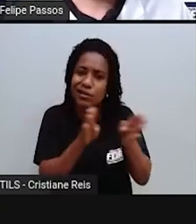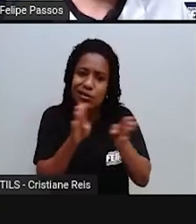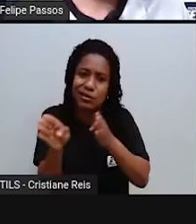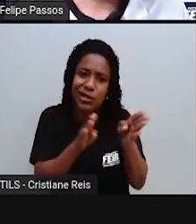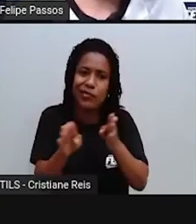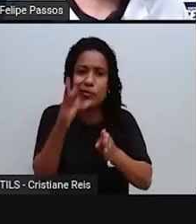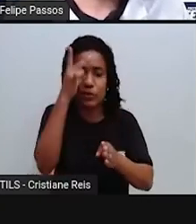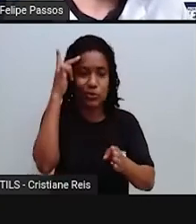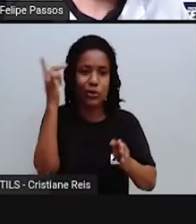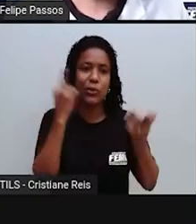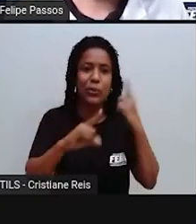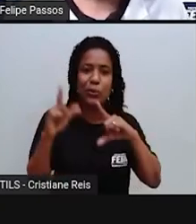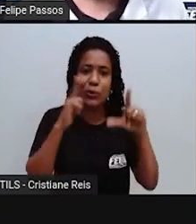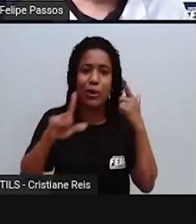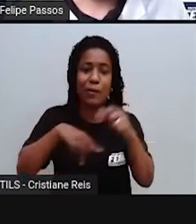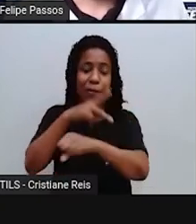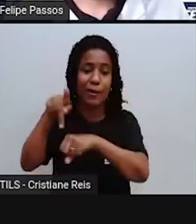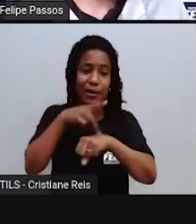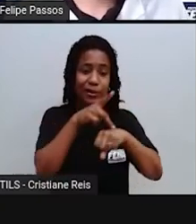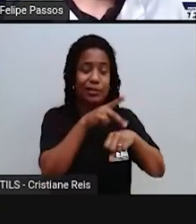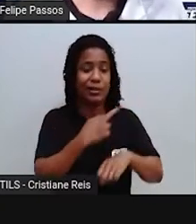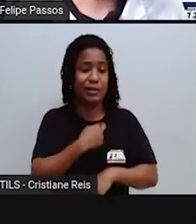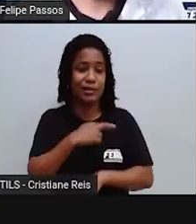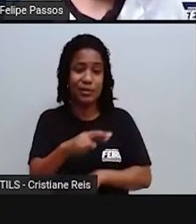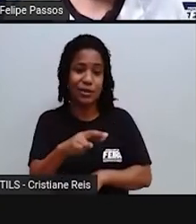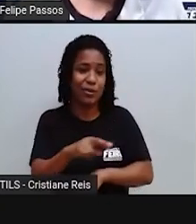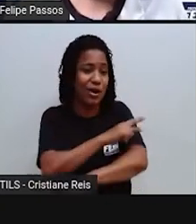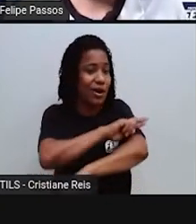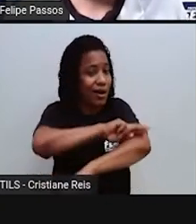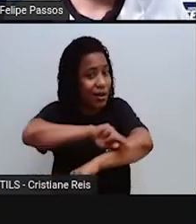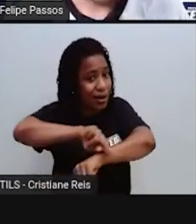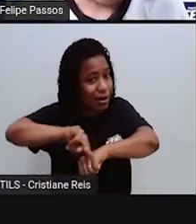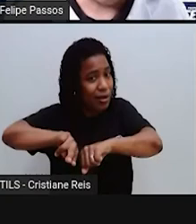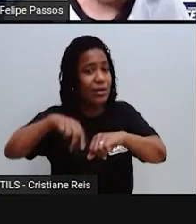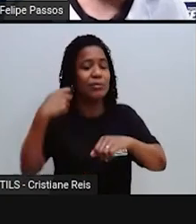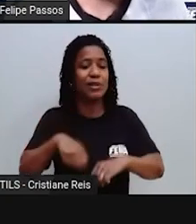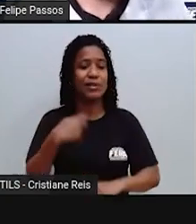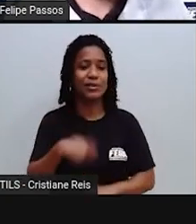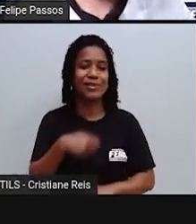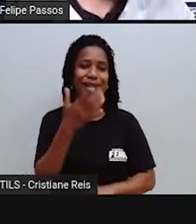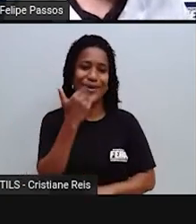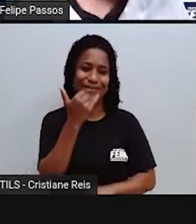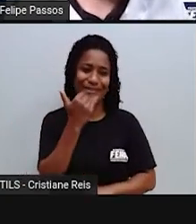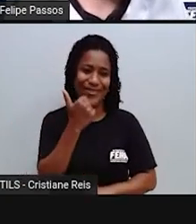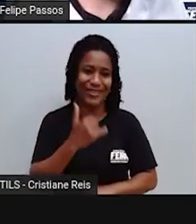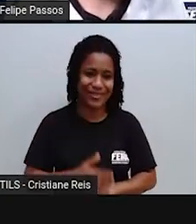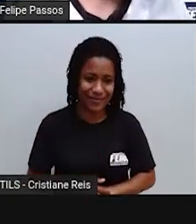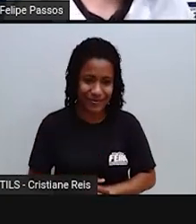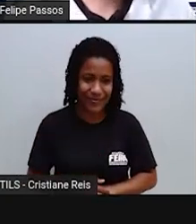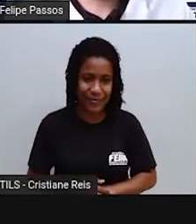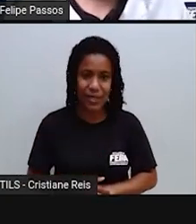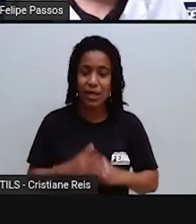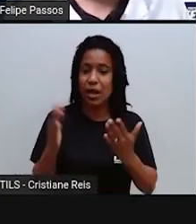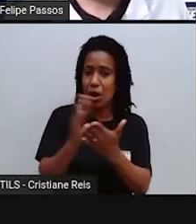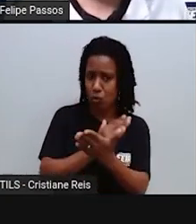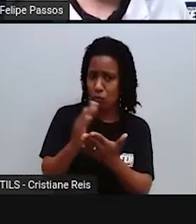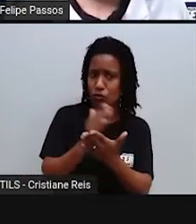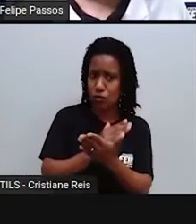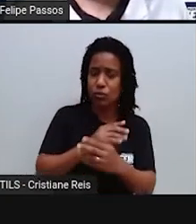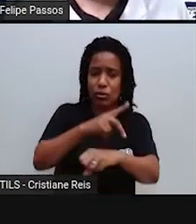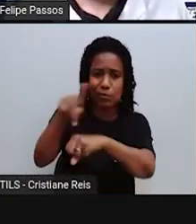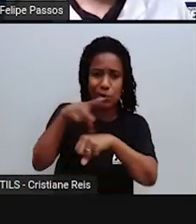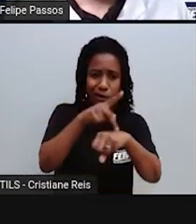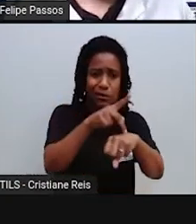etária, não importa a etnia e religião, então, a gente sabe que isso não acontece. Tem países que têm muito menos acesso à alimentação do que outros,